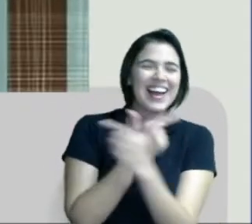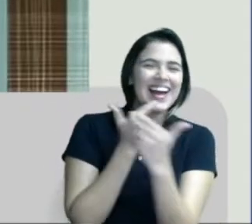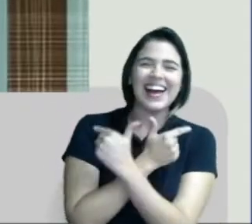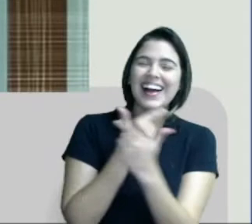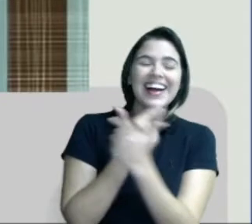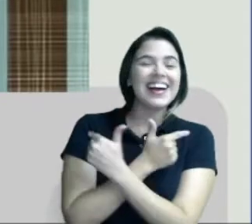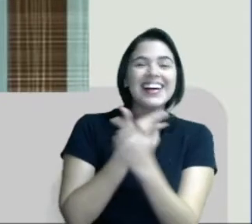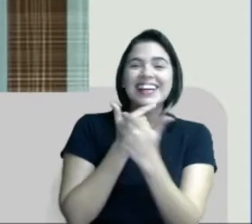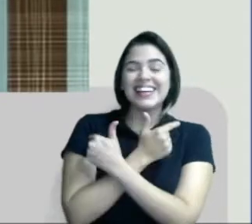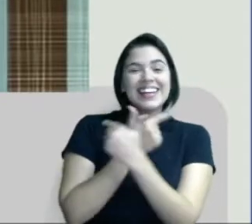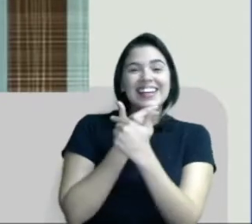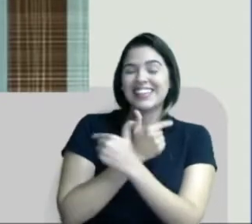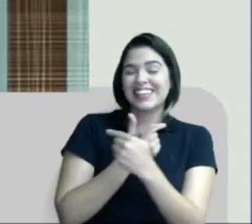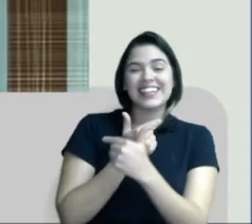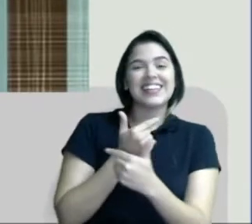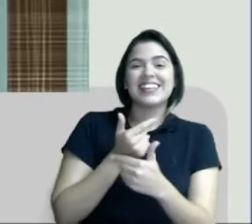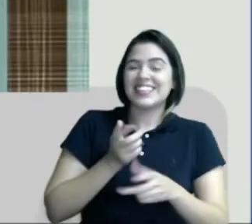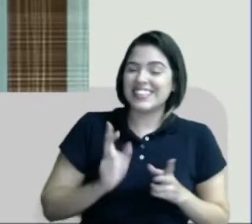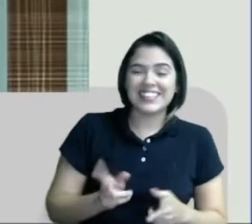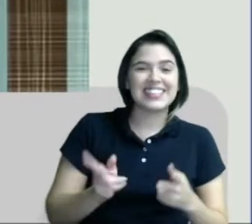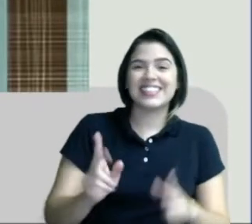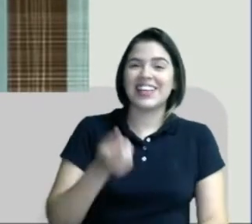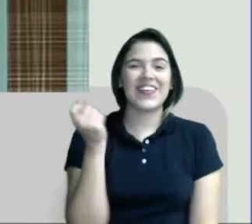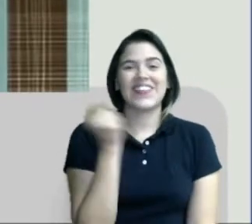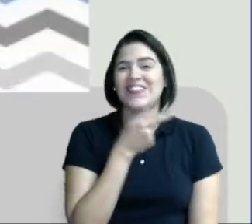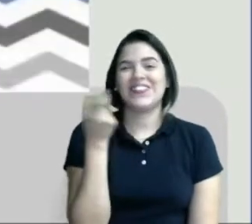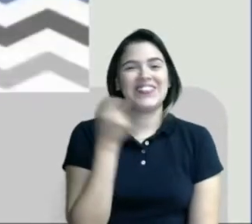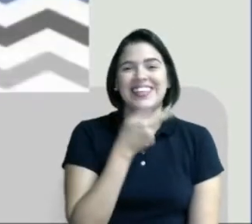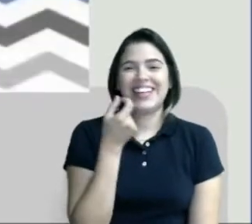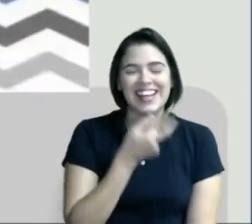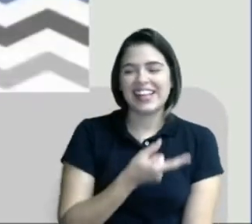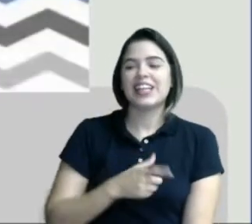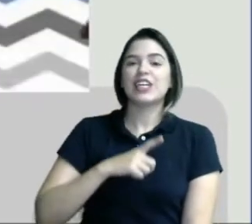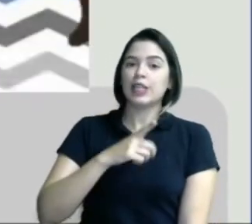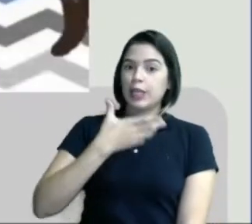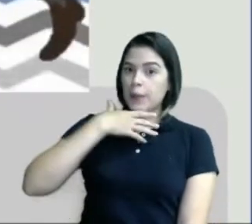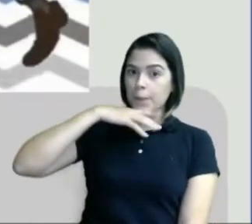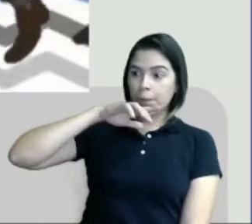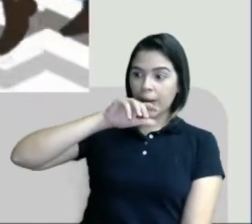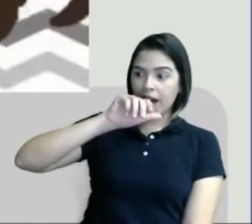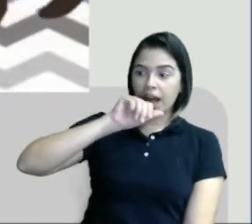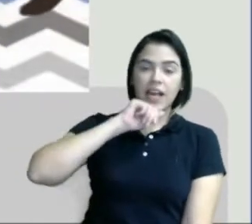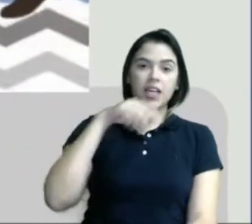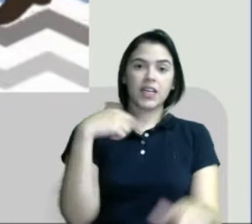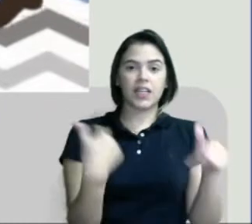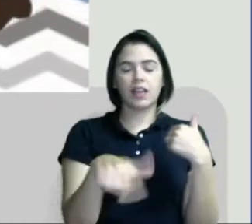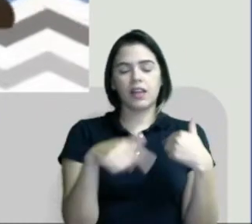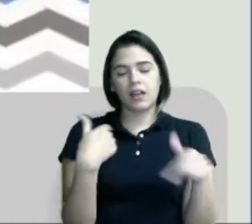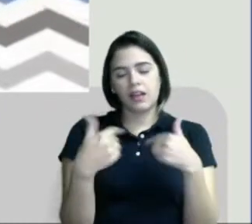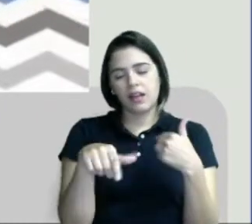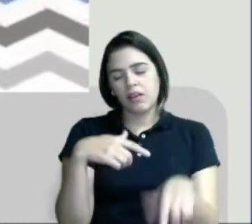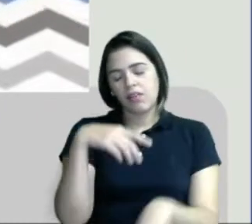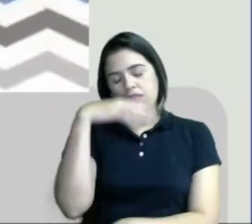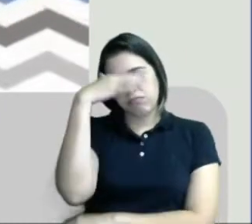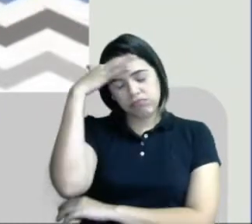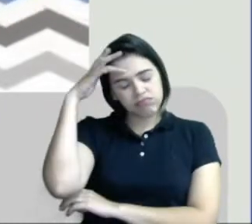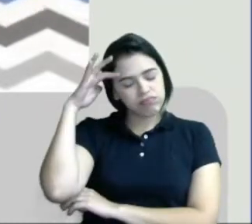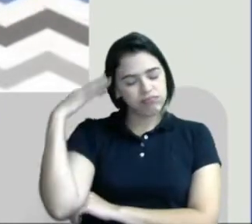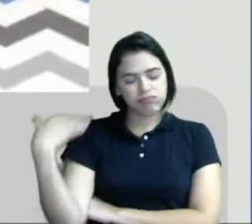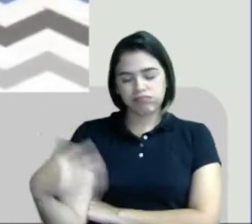E vive contando piada. Tem pai que trabalha demais.